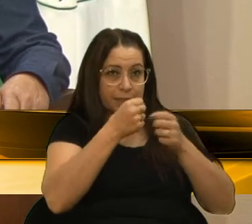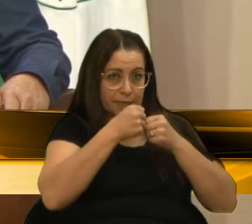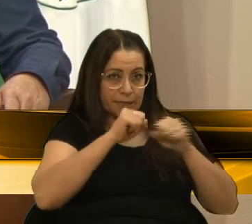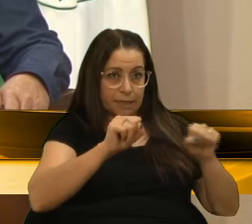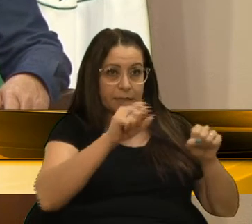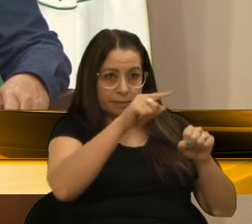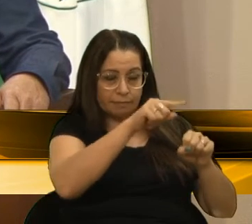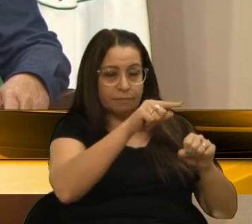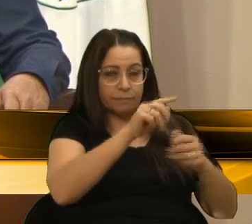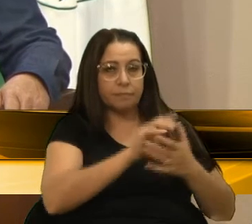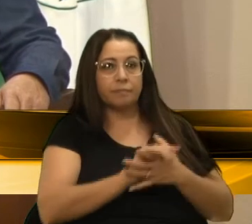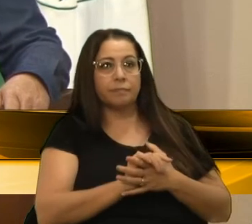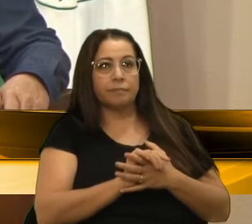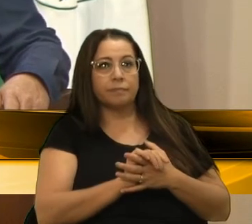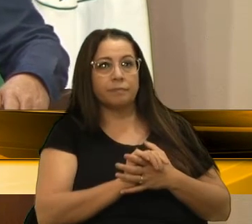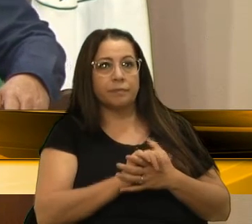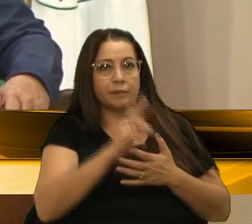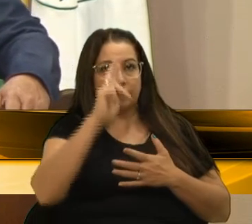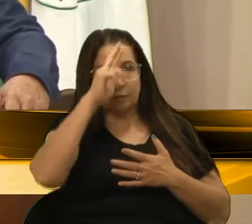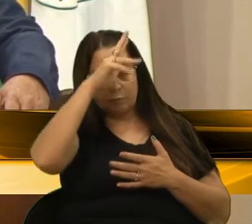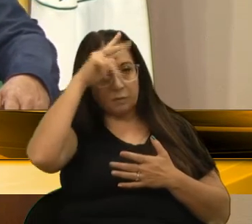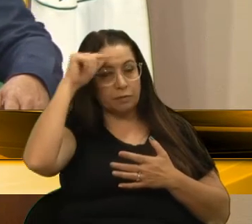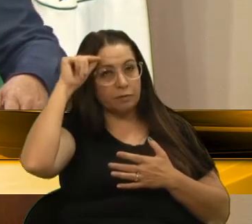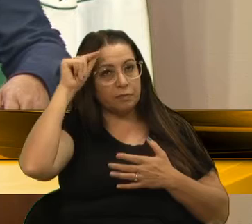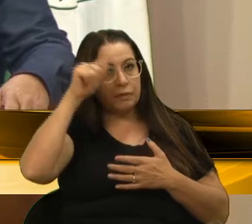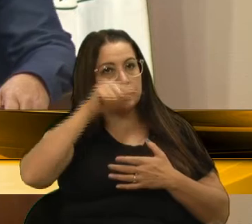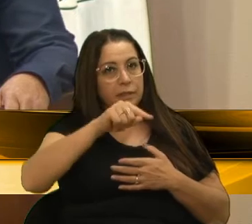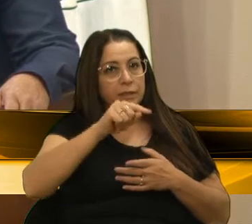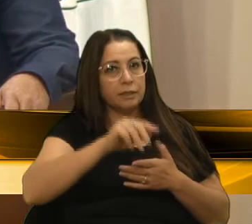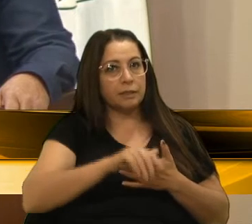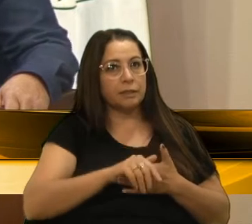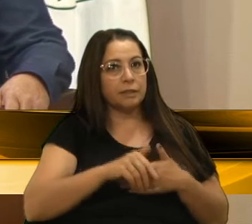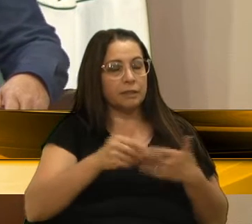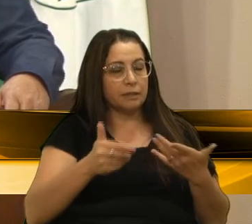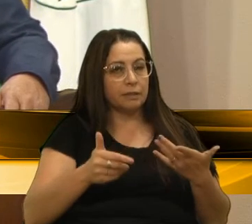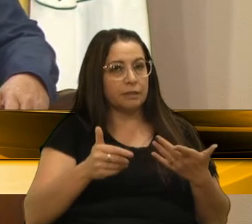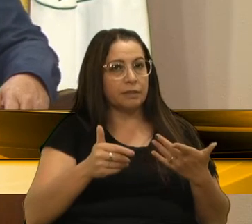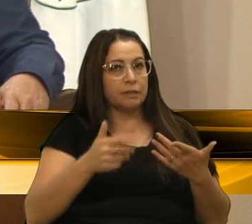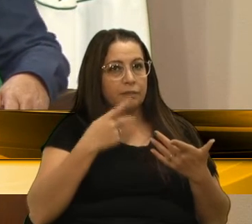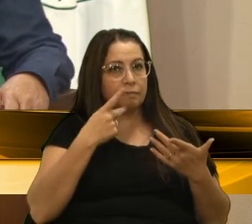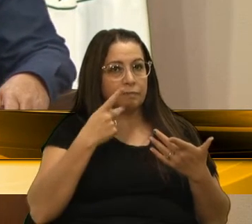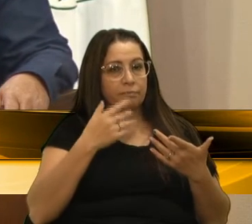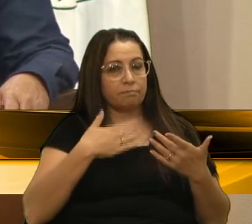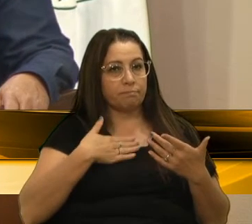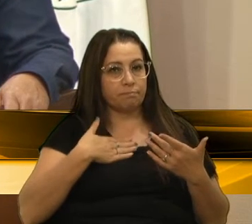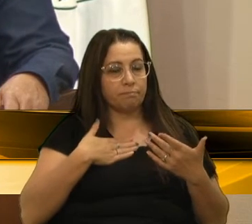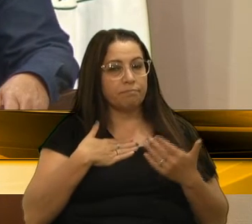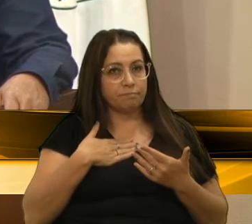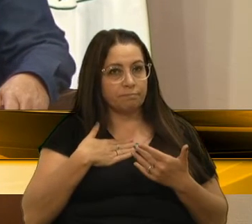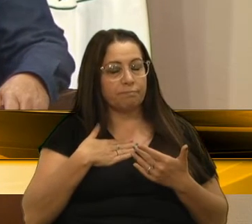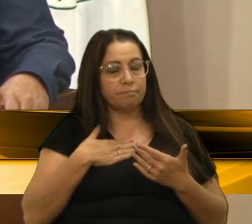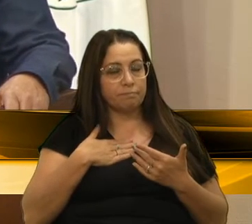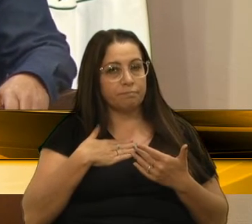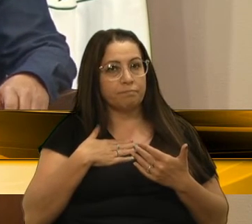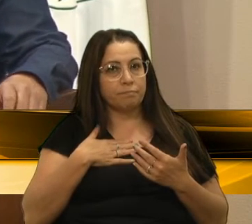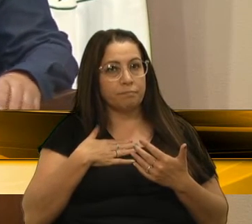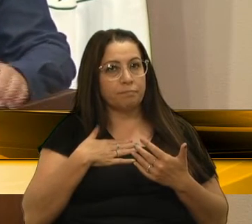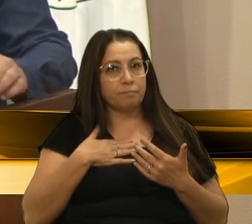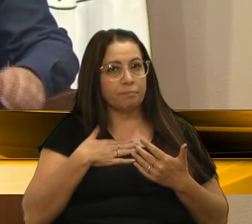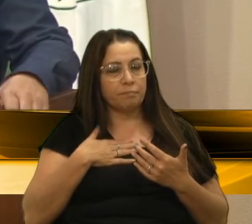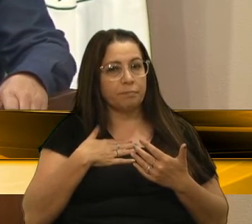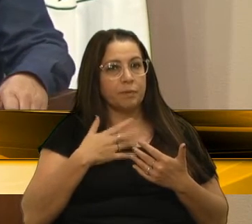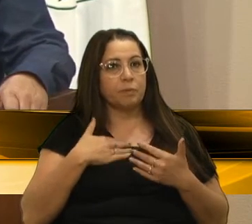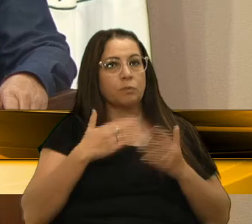vereador Toigo, né, foi prefeito, né, vereador, então, assim, eu quero dizer que, para mim, foi um dos